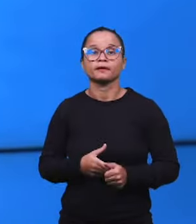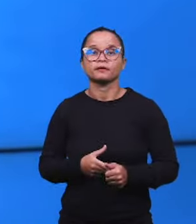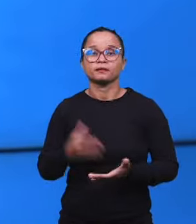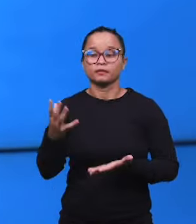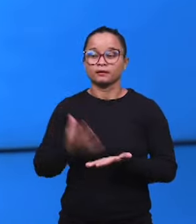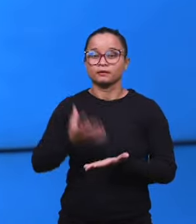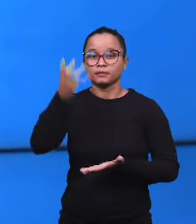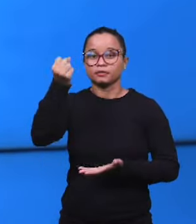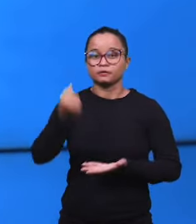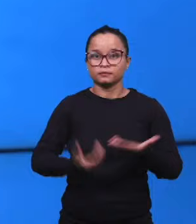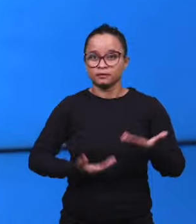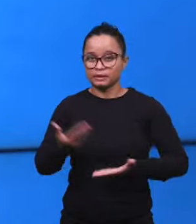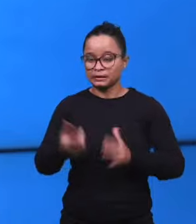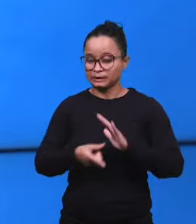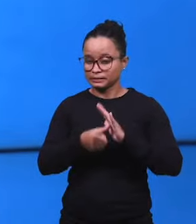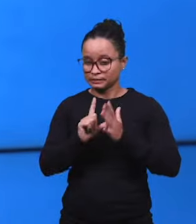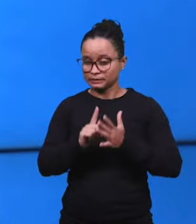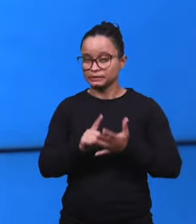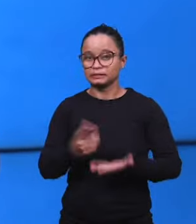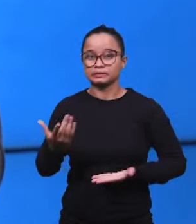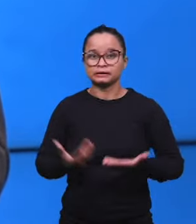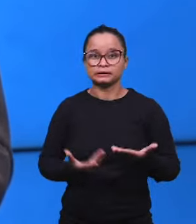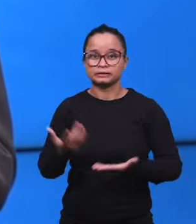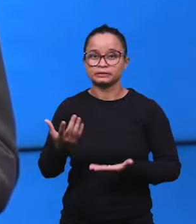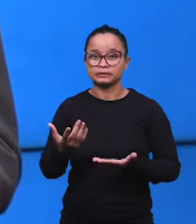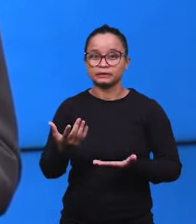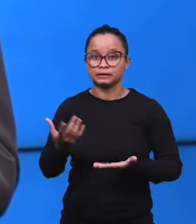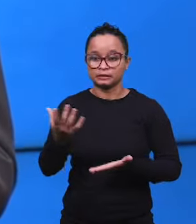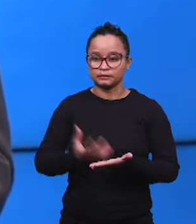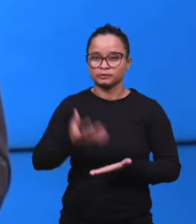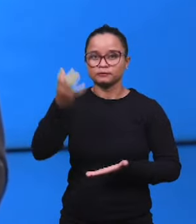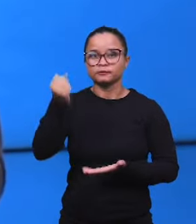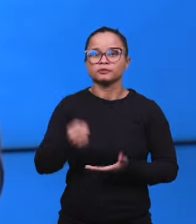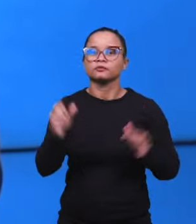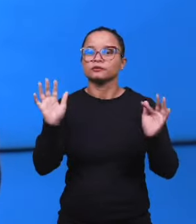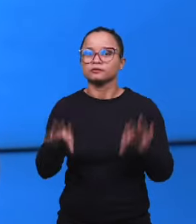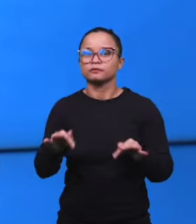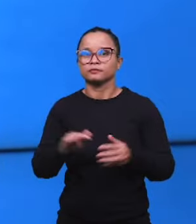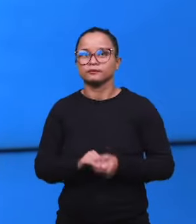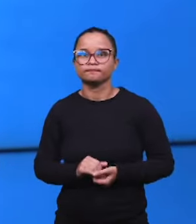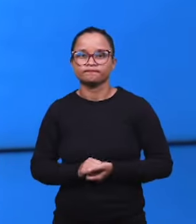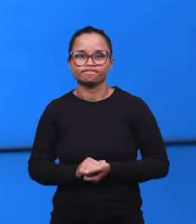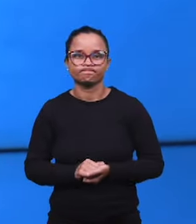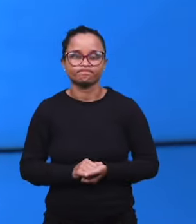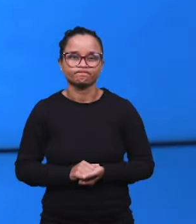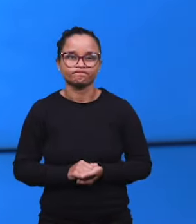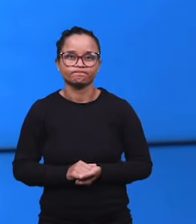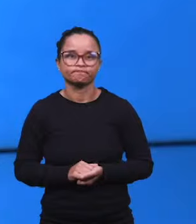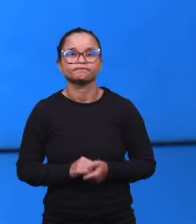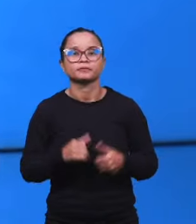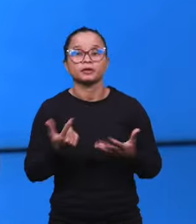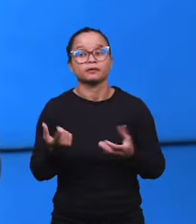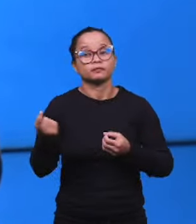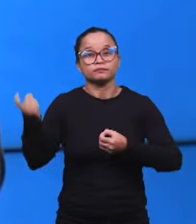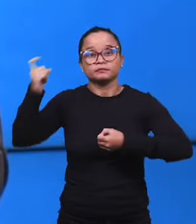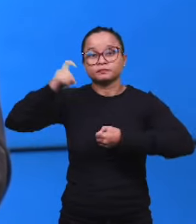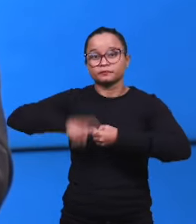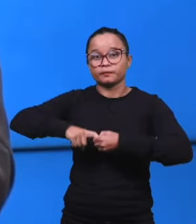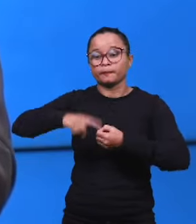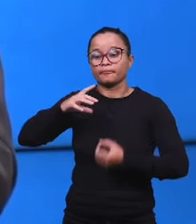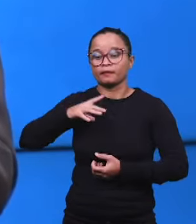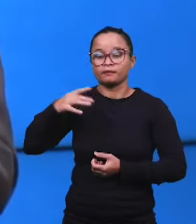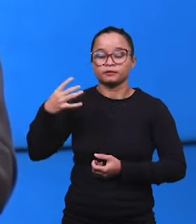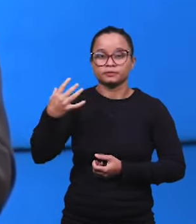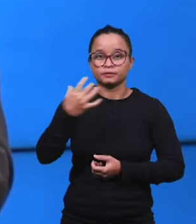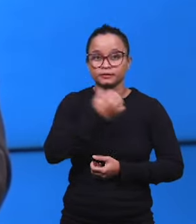igreja, né? Antes de Ele buscar a igreja, ou seja, no final dos tempos, Ele então viria para